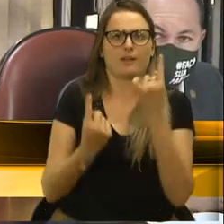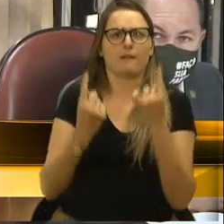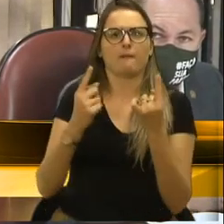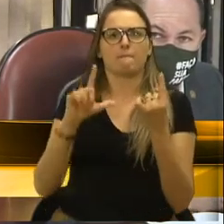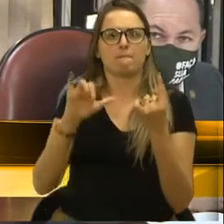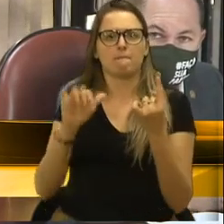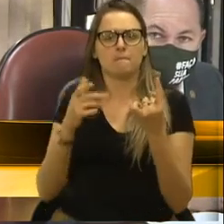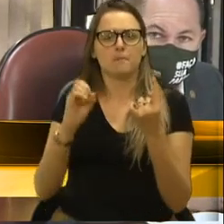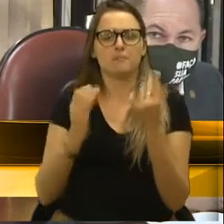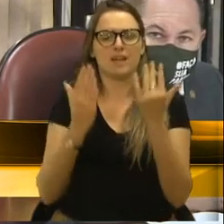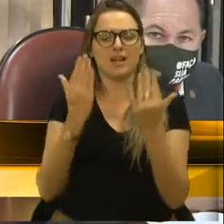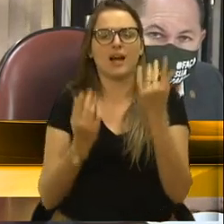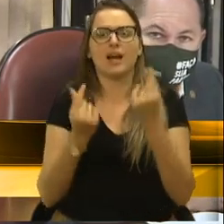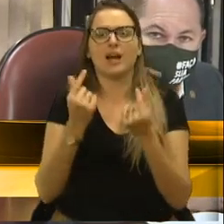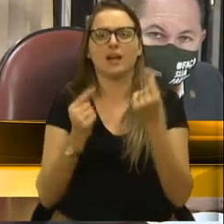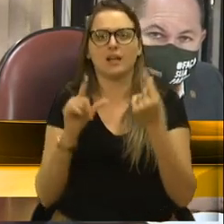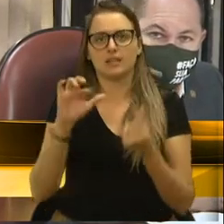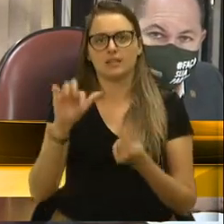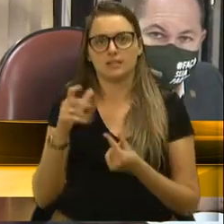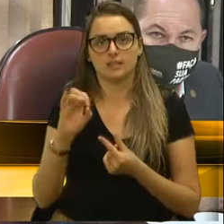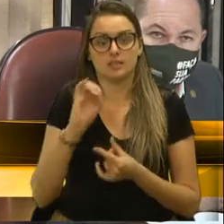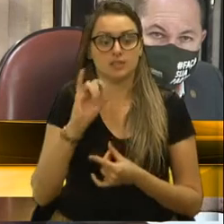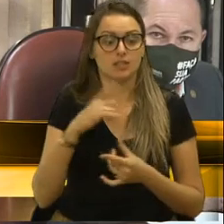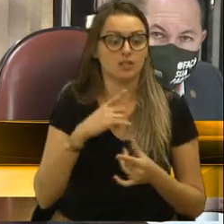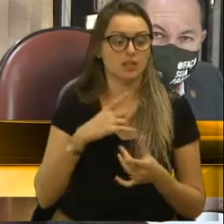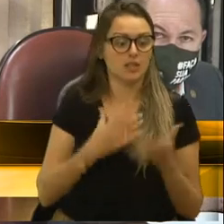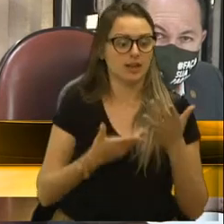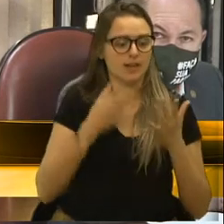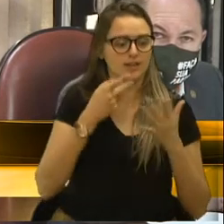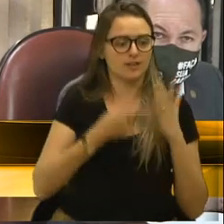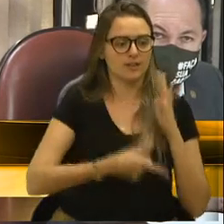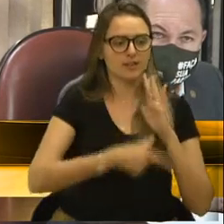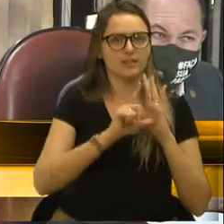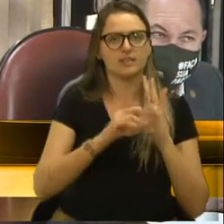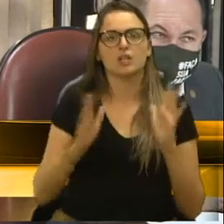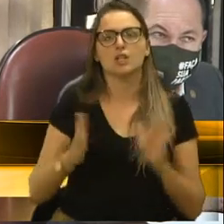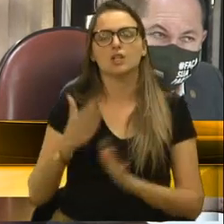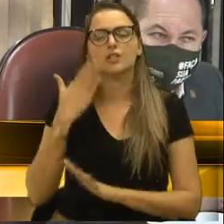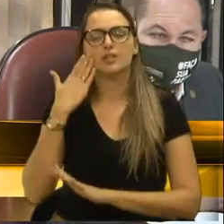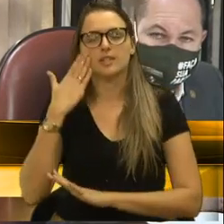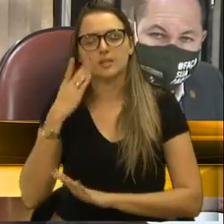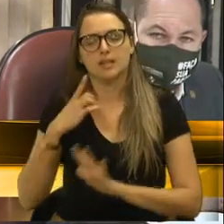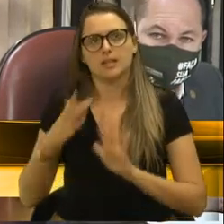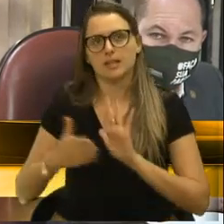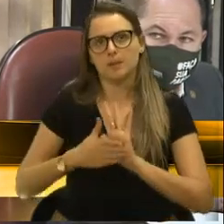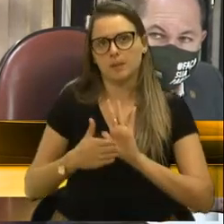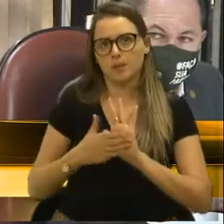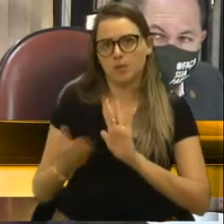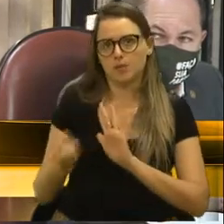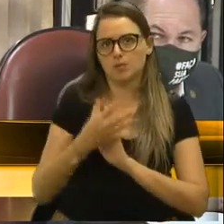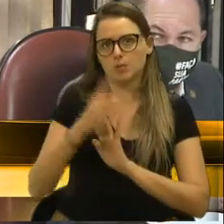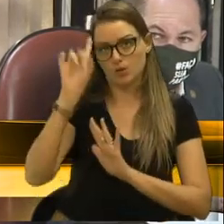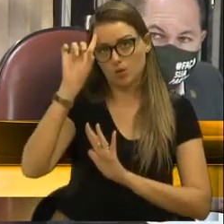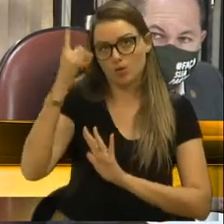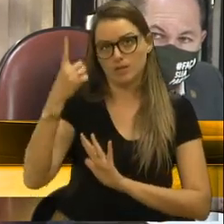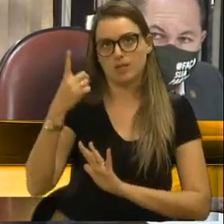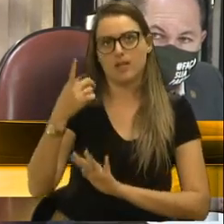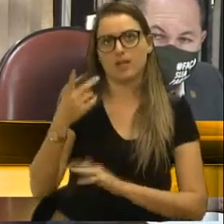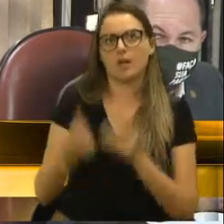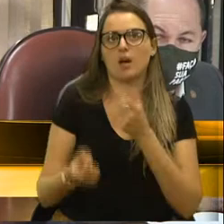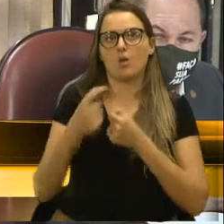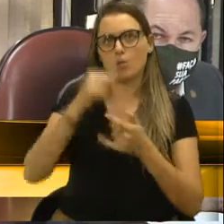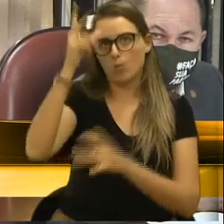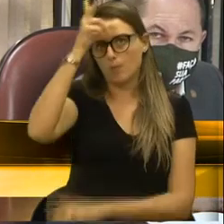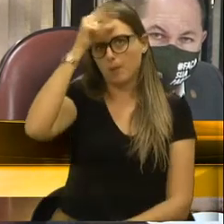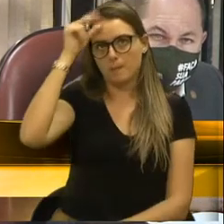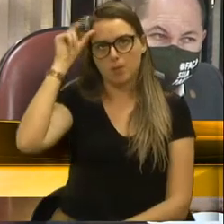Porque, se tinha esses rumores anteriormente, já sabia que deveria propor algo, algo público, troca